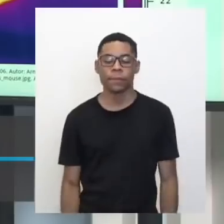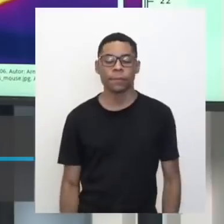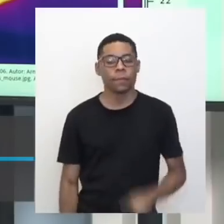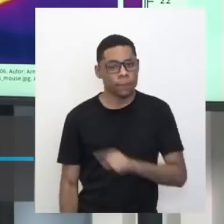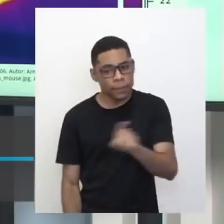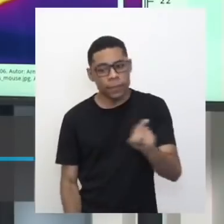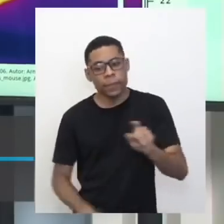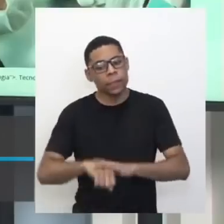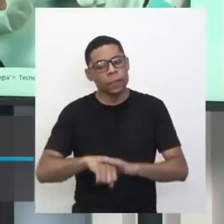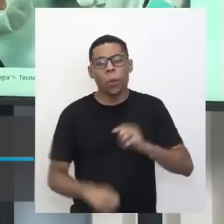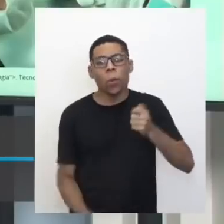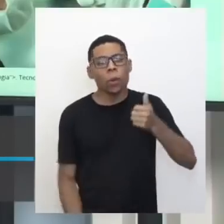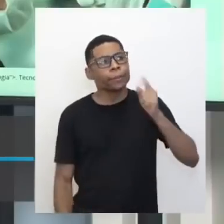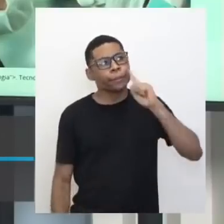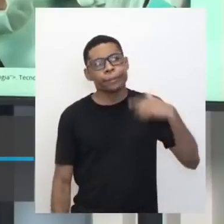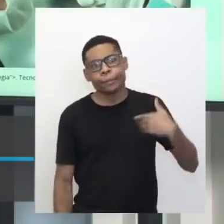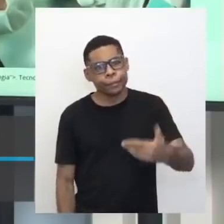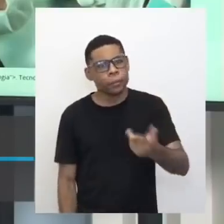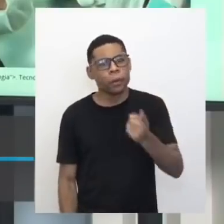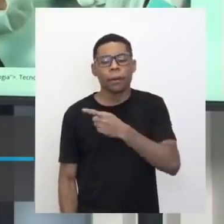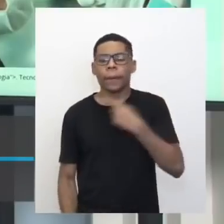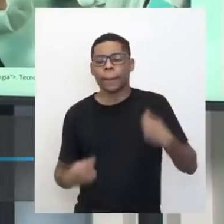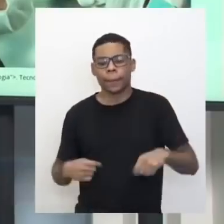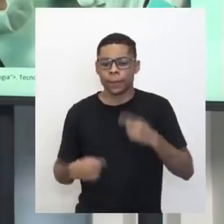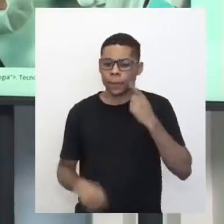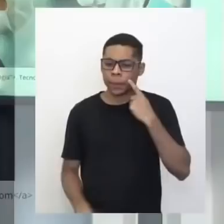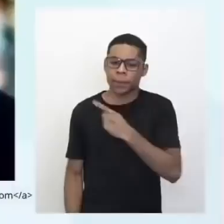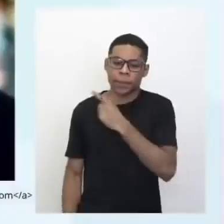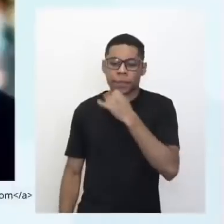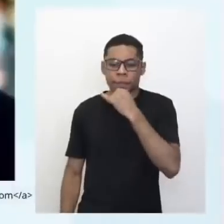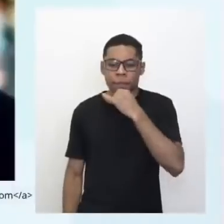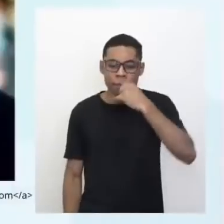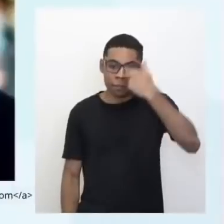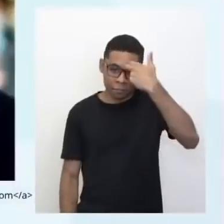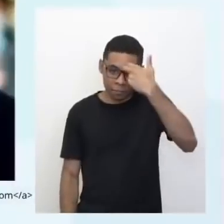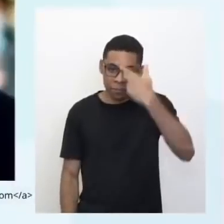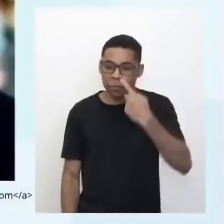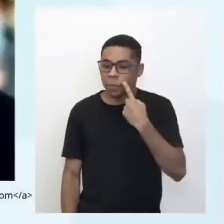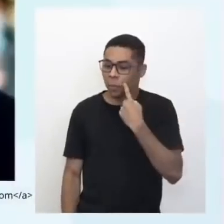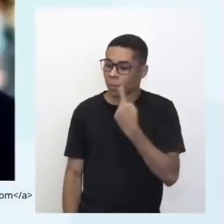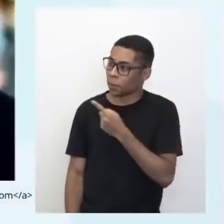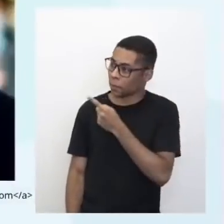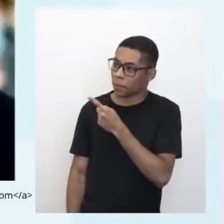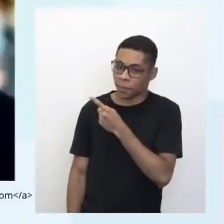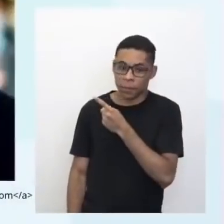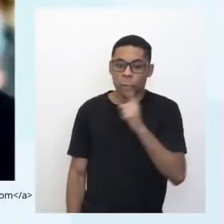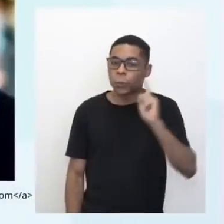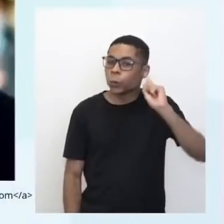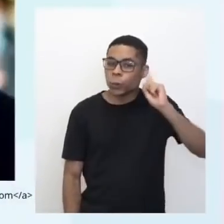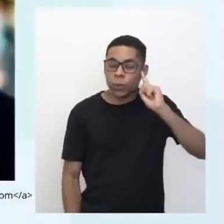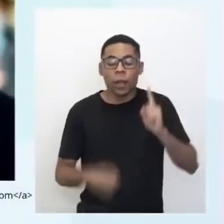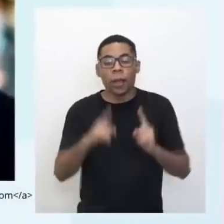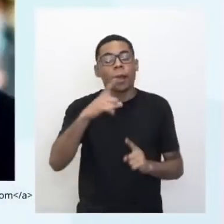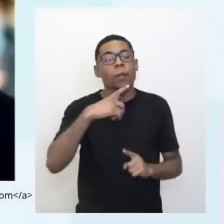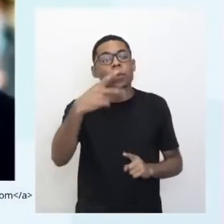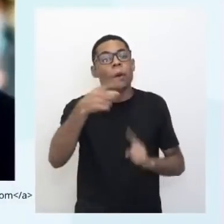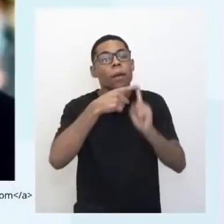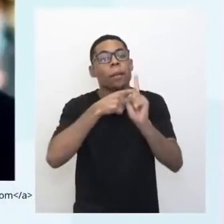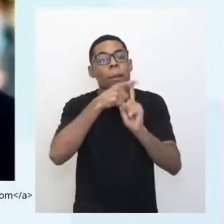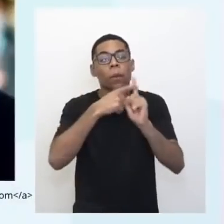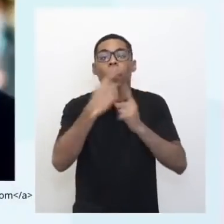gente faz isso quase tudo diariamente. Deveríamos fazer, olha essa imagem, né? A gente deveria fazer isso, que media a nossa radiação